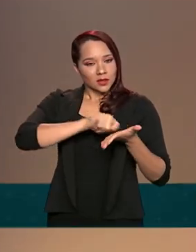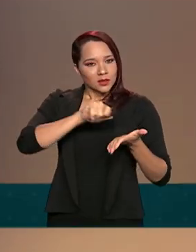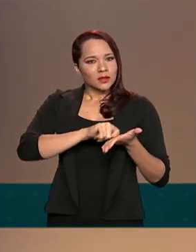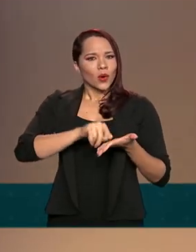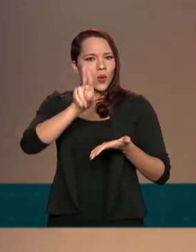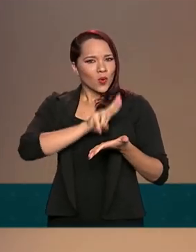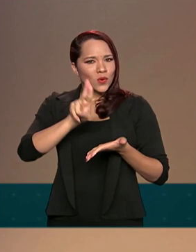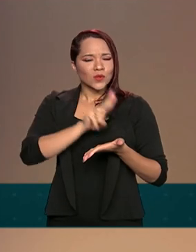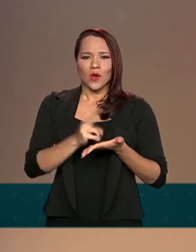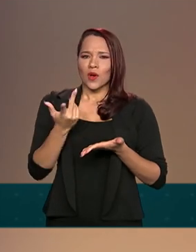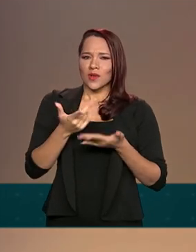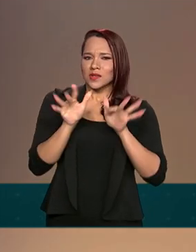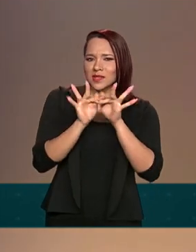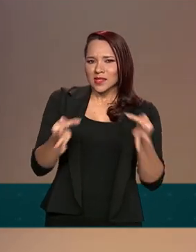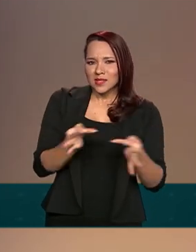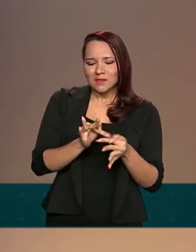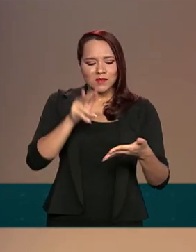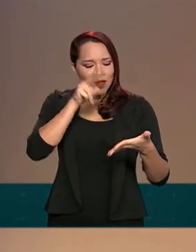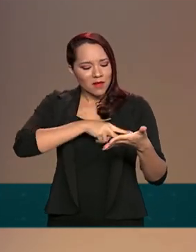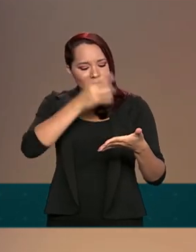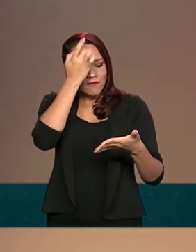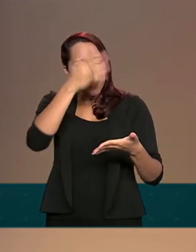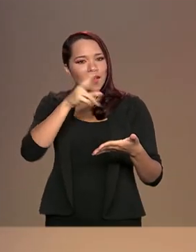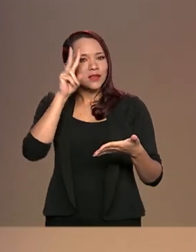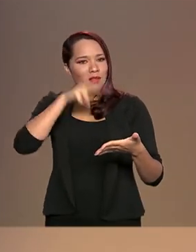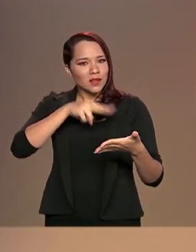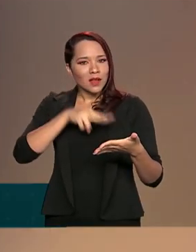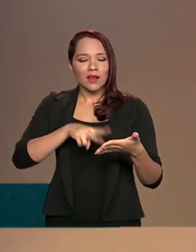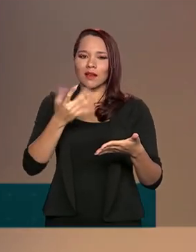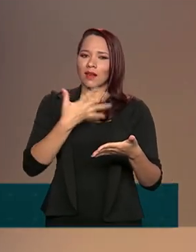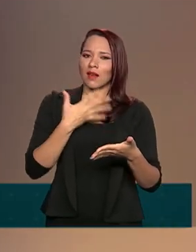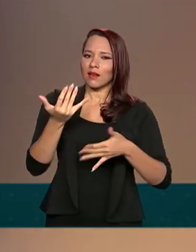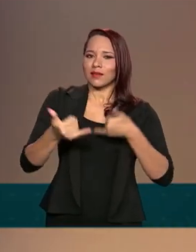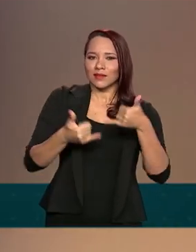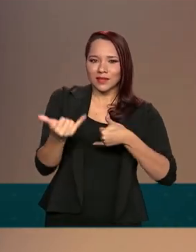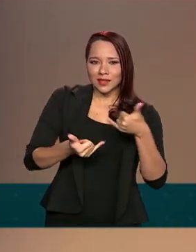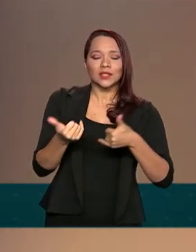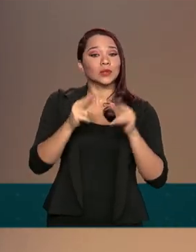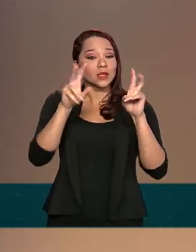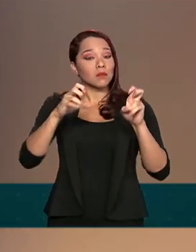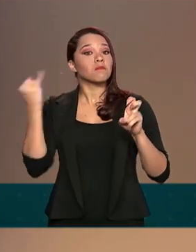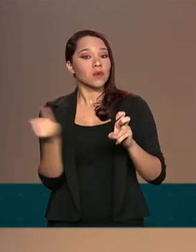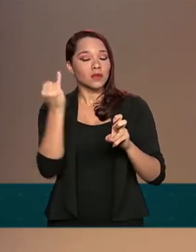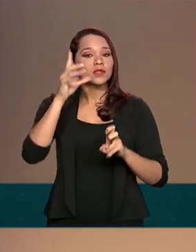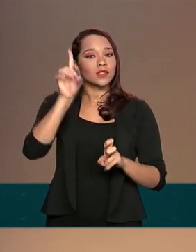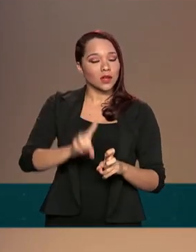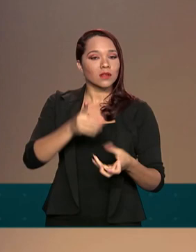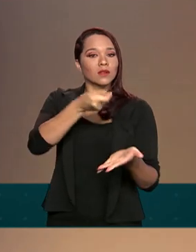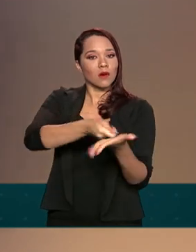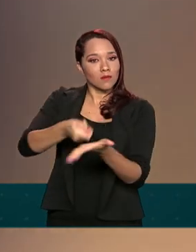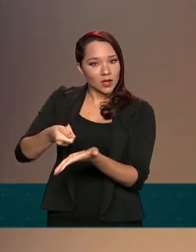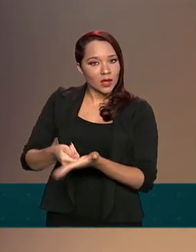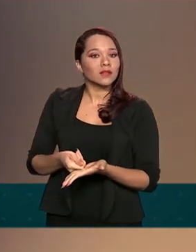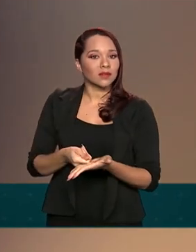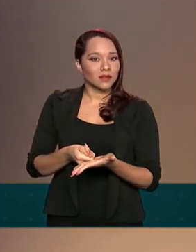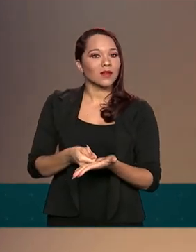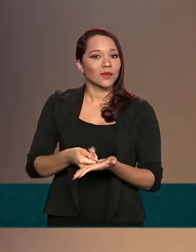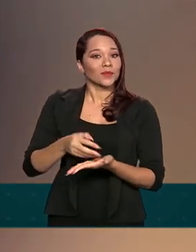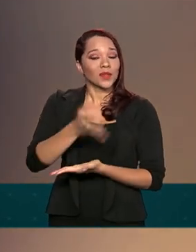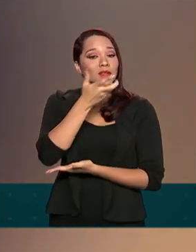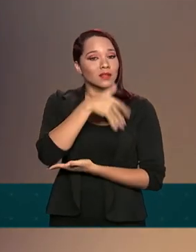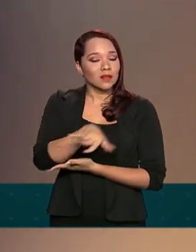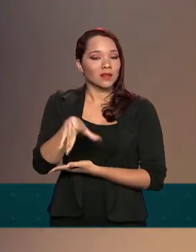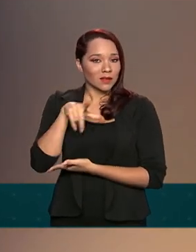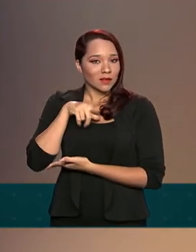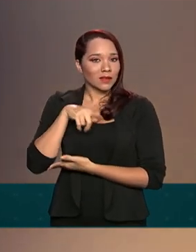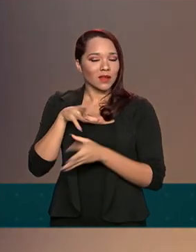simples, ele utiliza o bom humor para falar sobre um assunto tão importante que é os direitos e deveres que as crianças